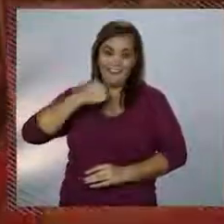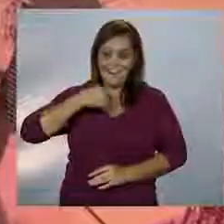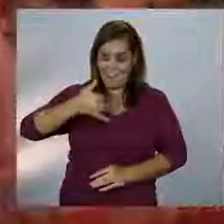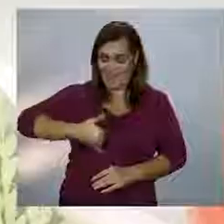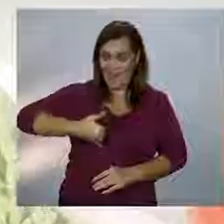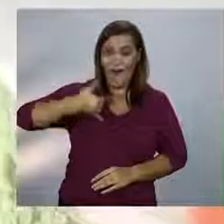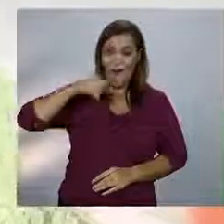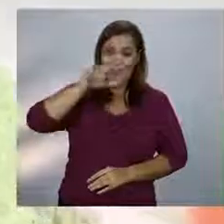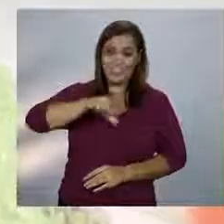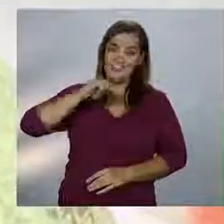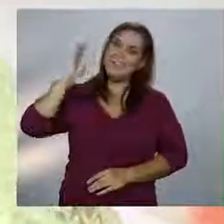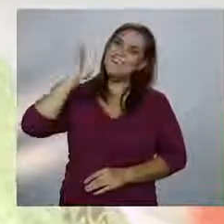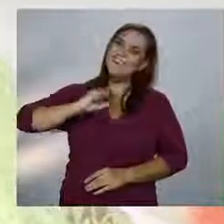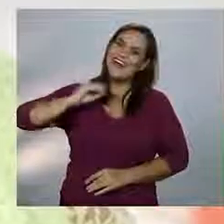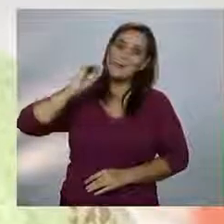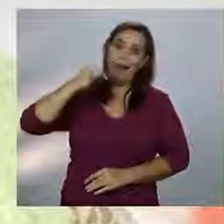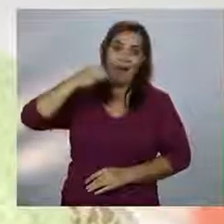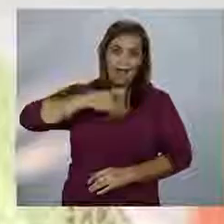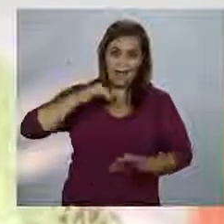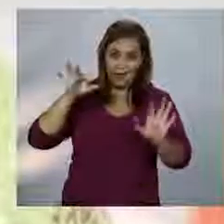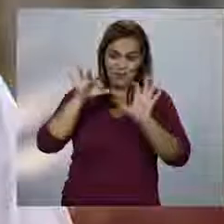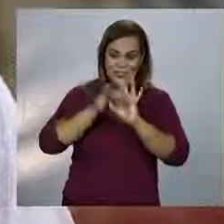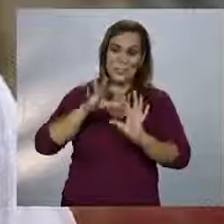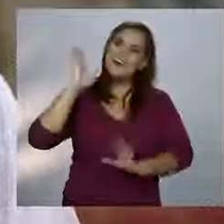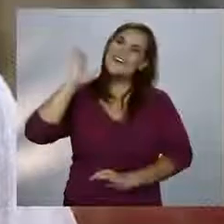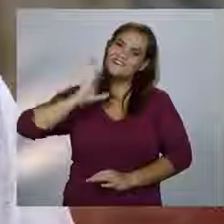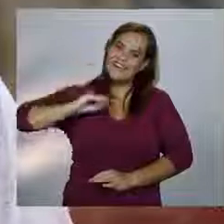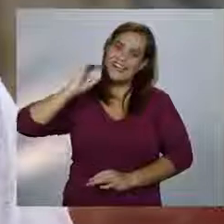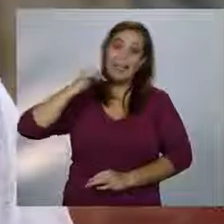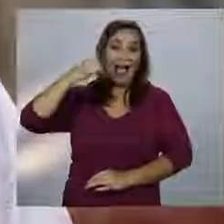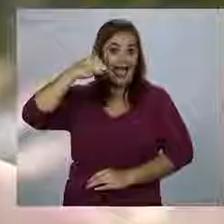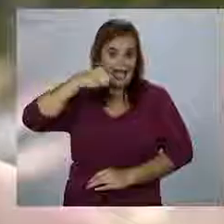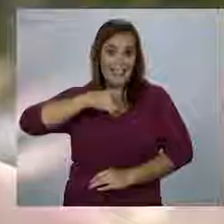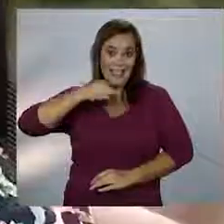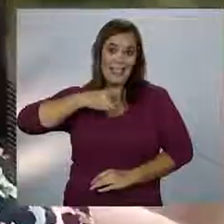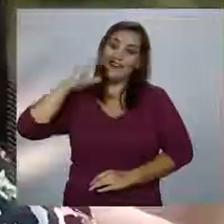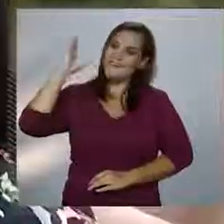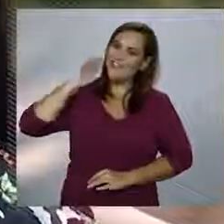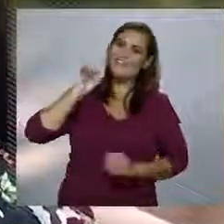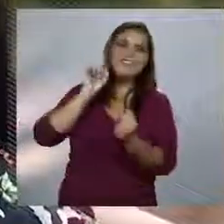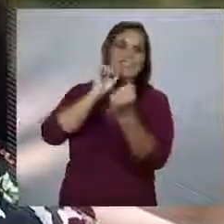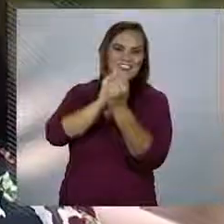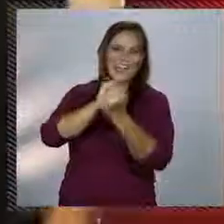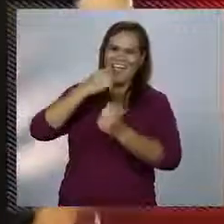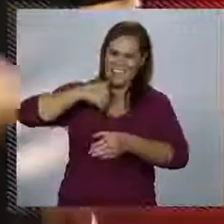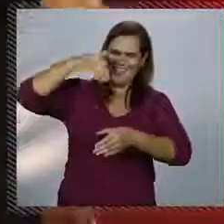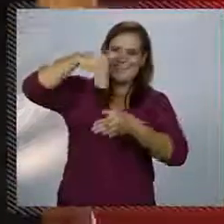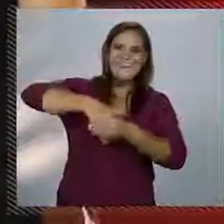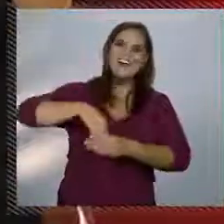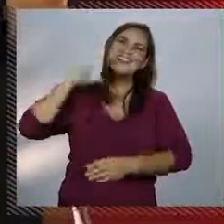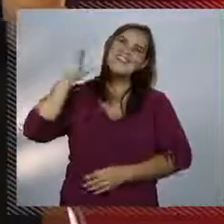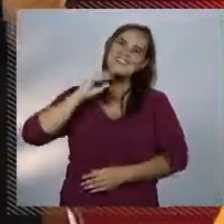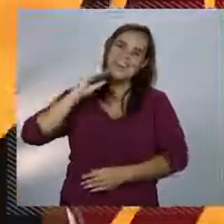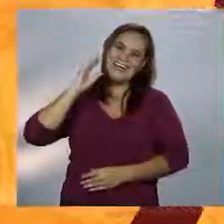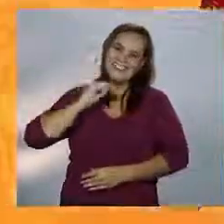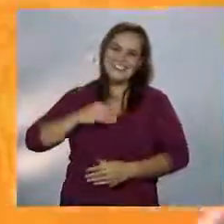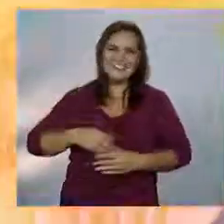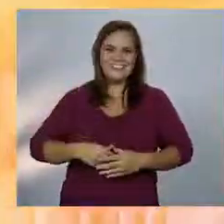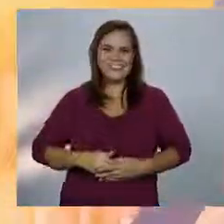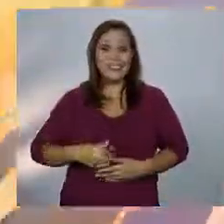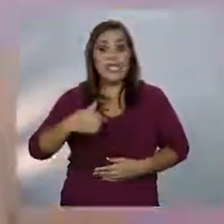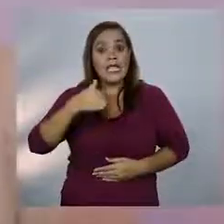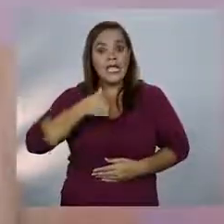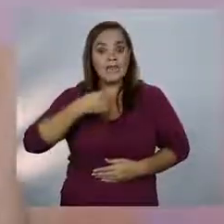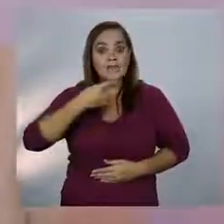Fátima. Eu sou Fátima com muito orgulho. Eu tô com Fátima. Eu tô com Fátima. Eu voto Fátima.